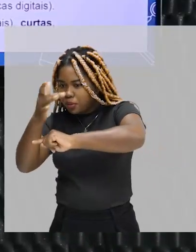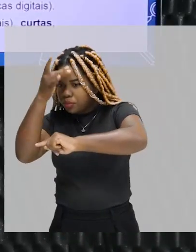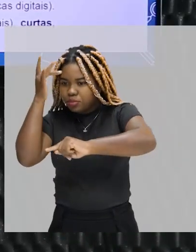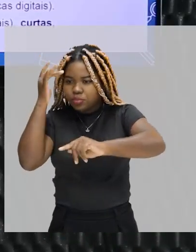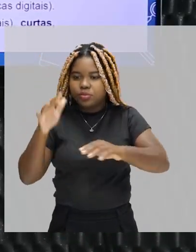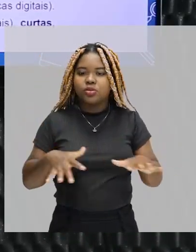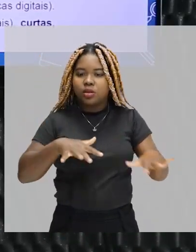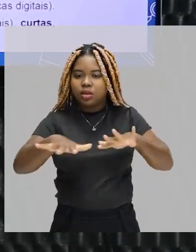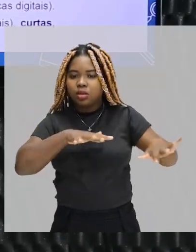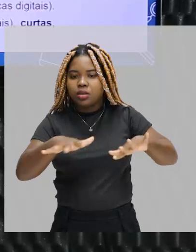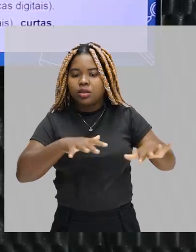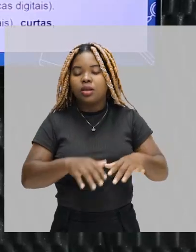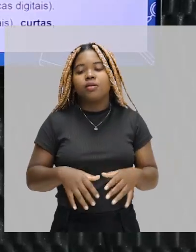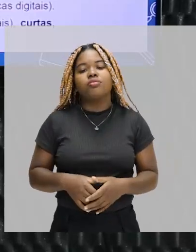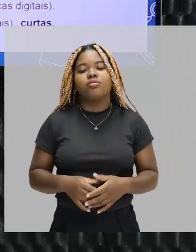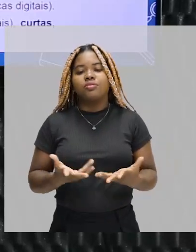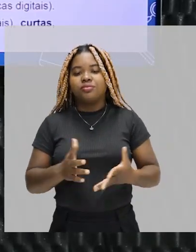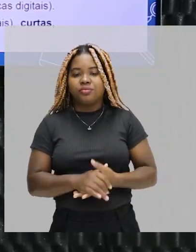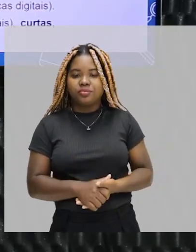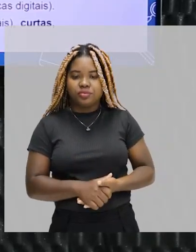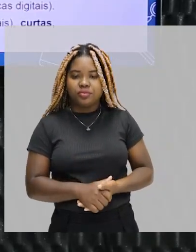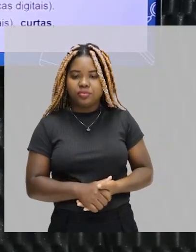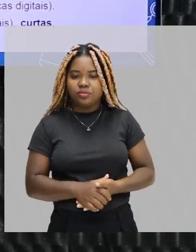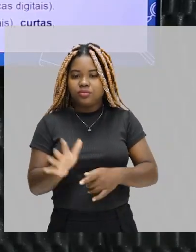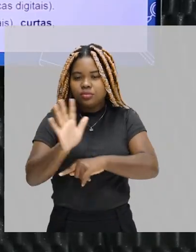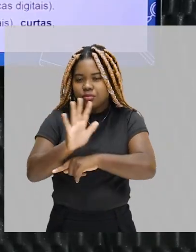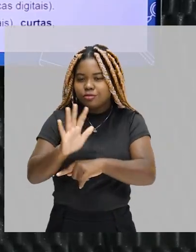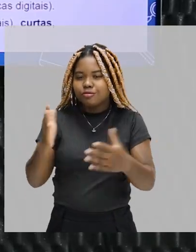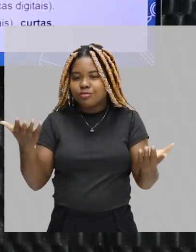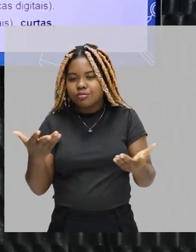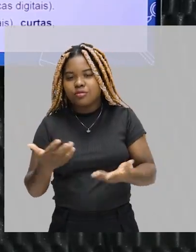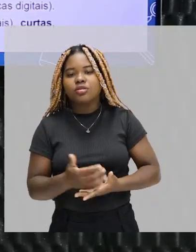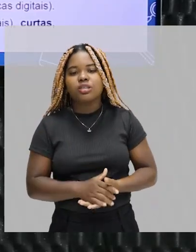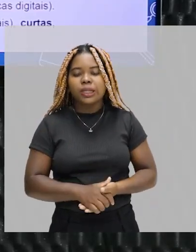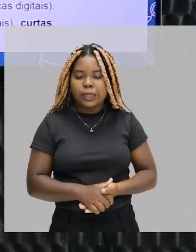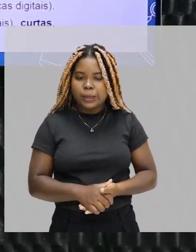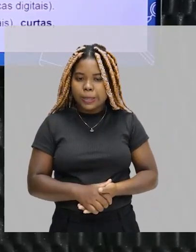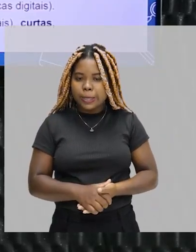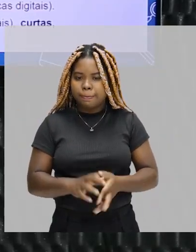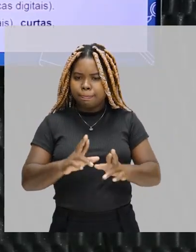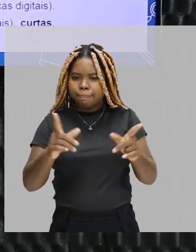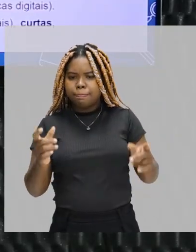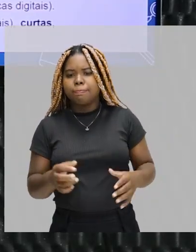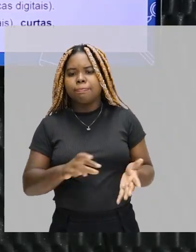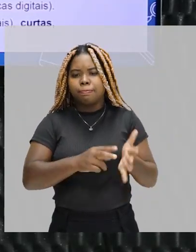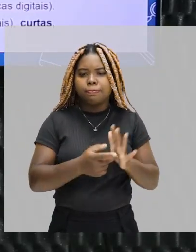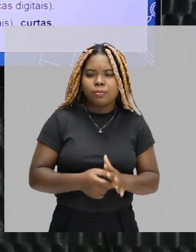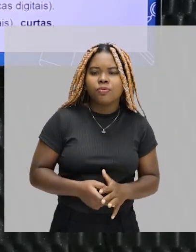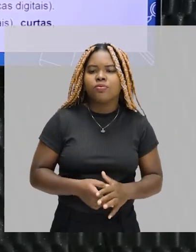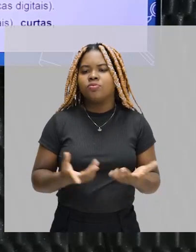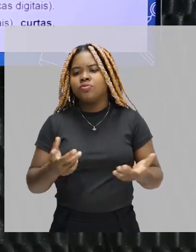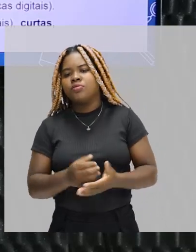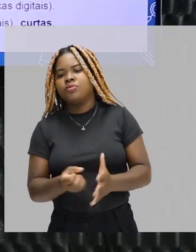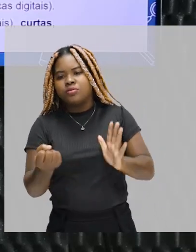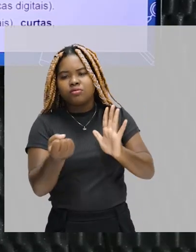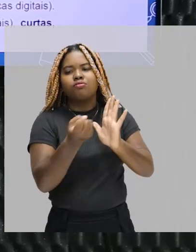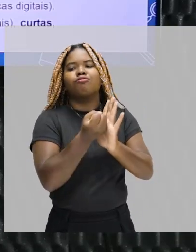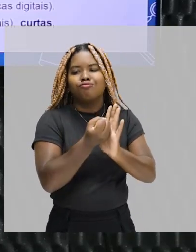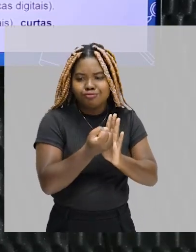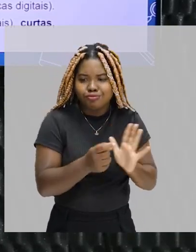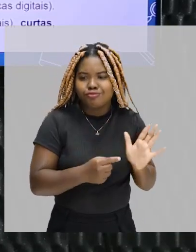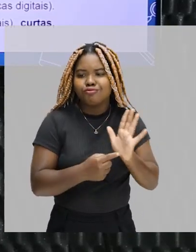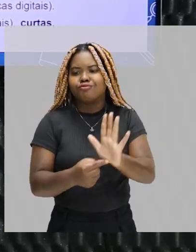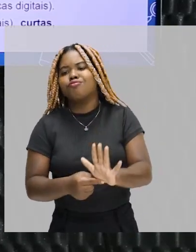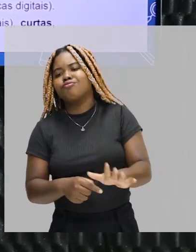no movimento e aí parece que o movimento dá uma quebrada. cinema. Os diferentes significados, registro, exibição de